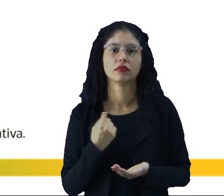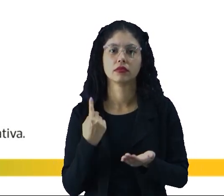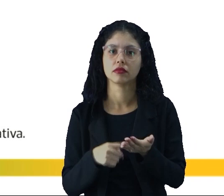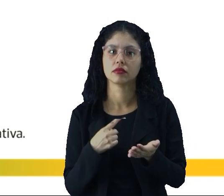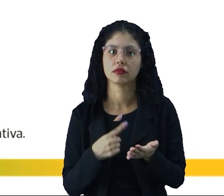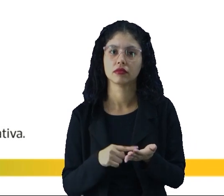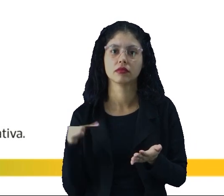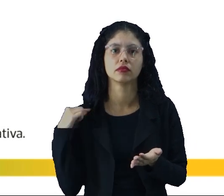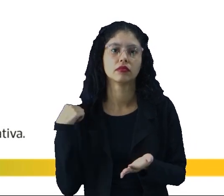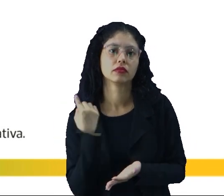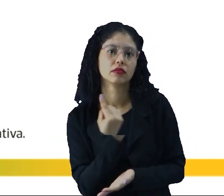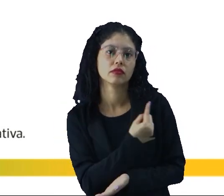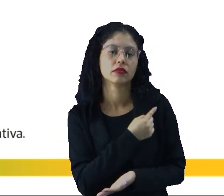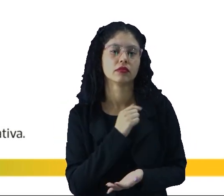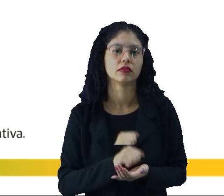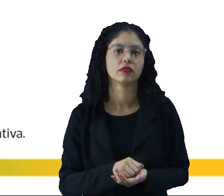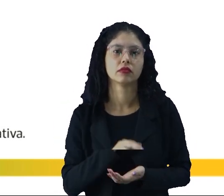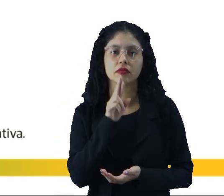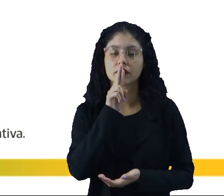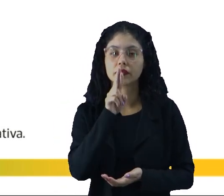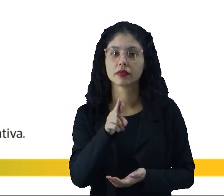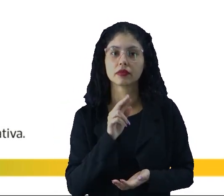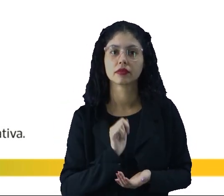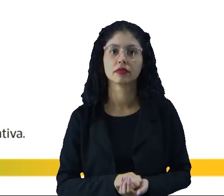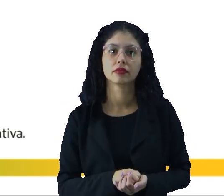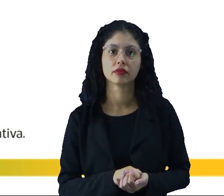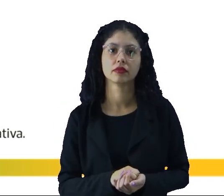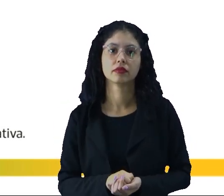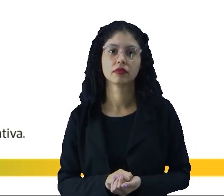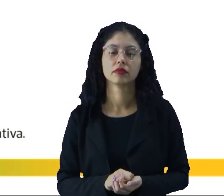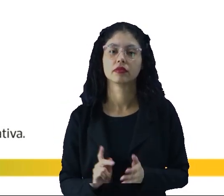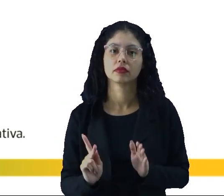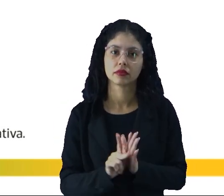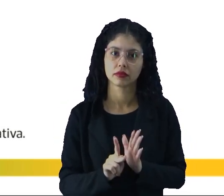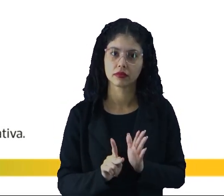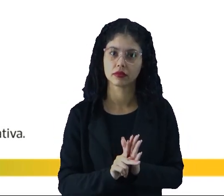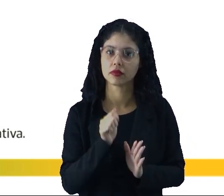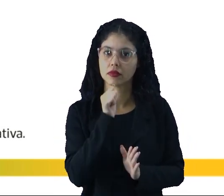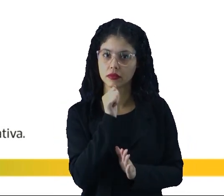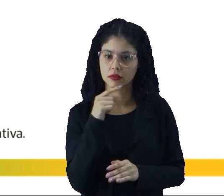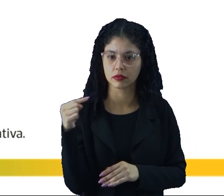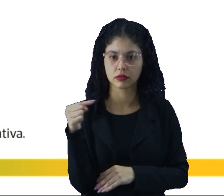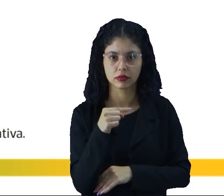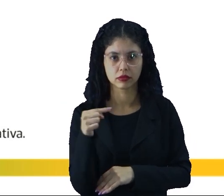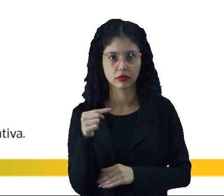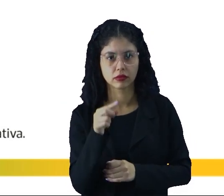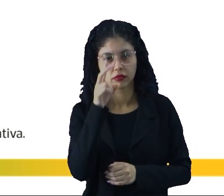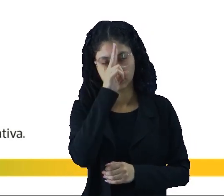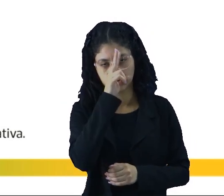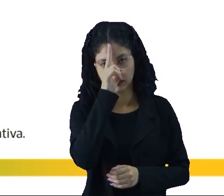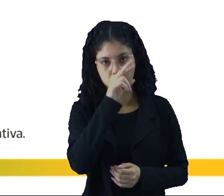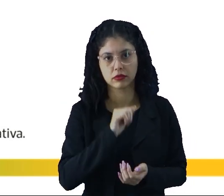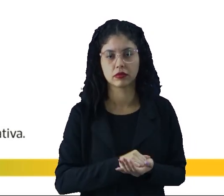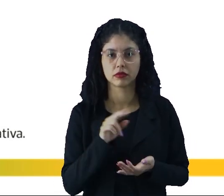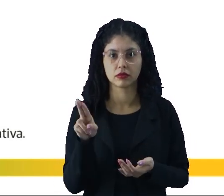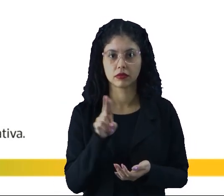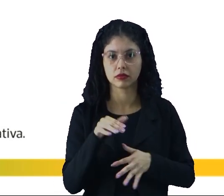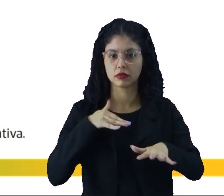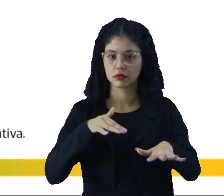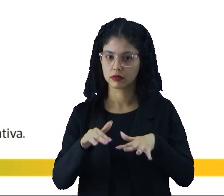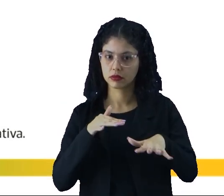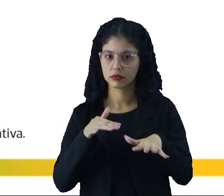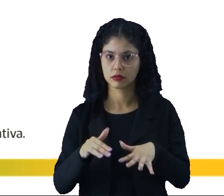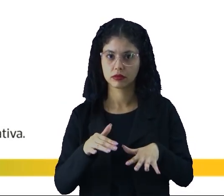considerar para nós para poder resolver as questões de forma mais adequada e a negativa, lembrando que se chama de